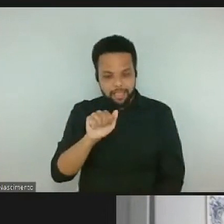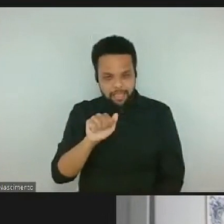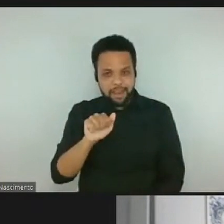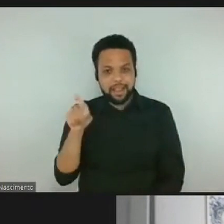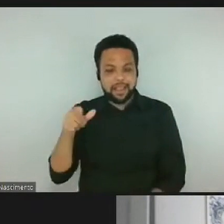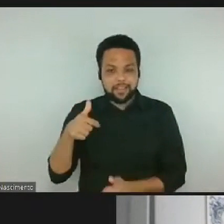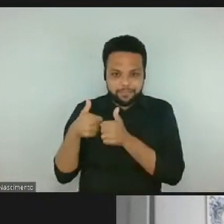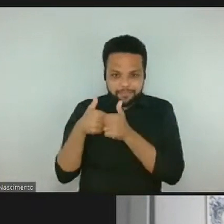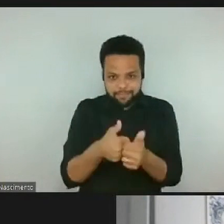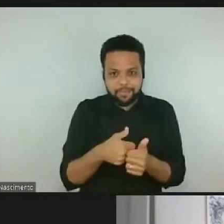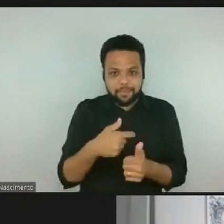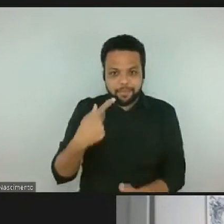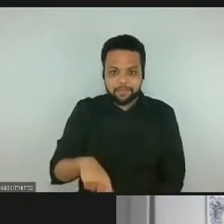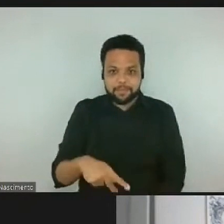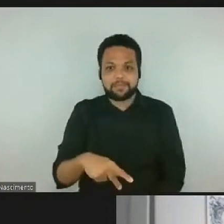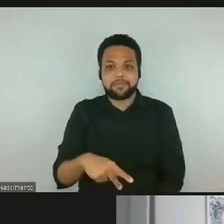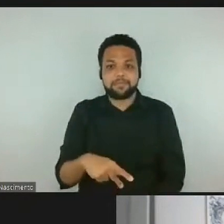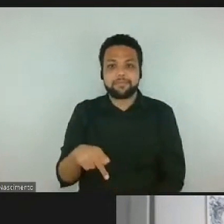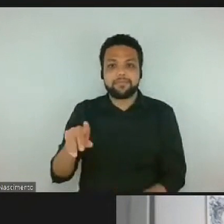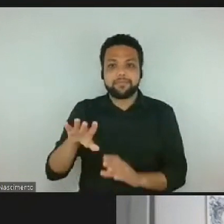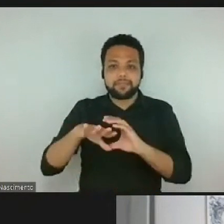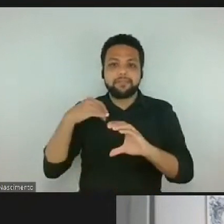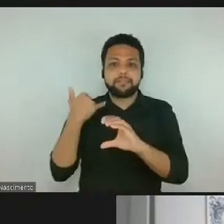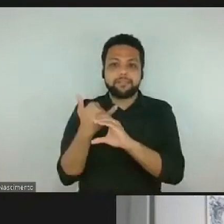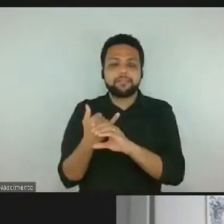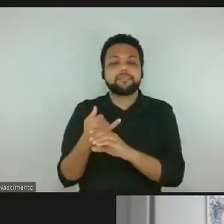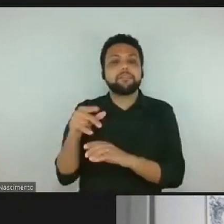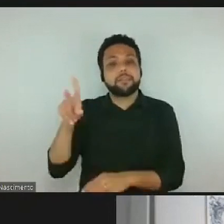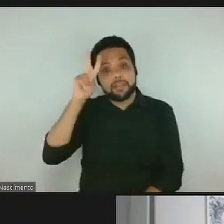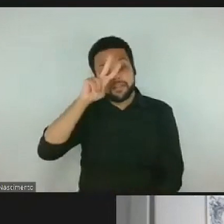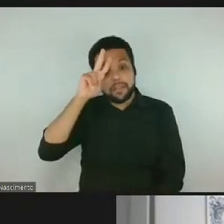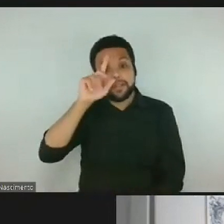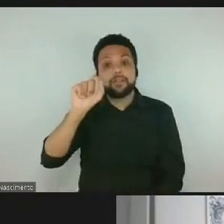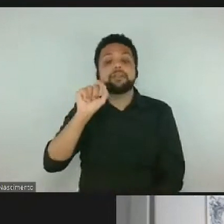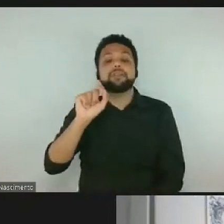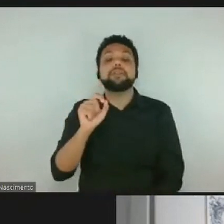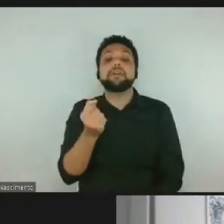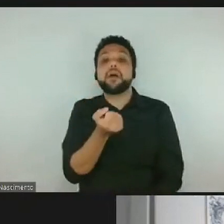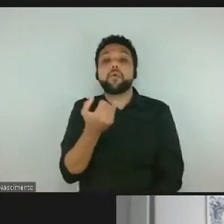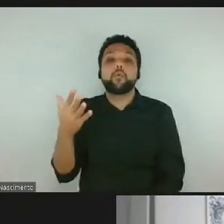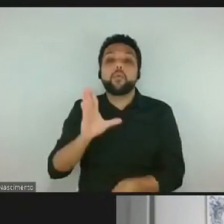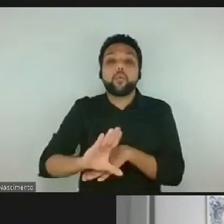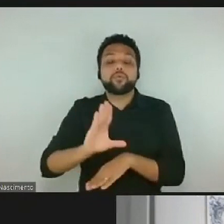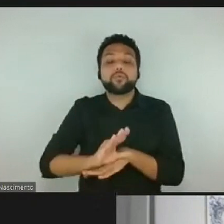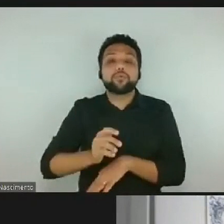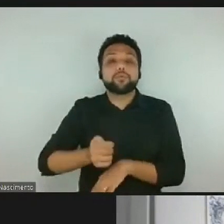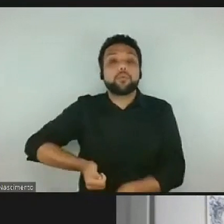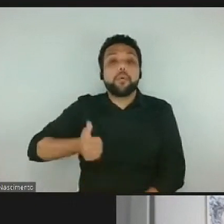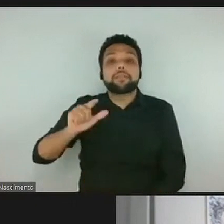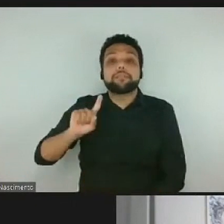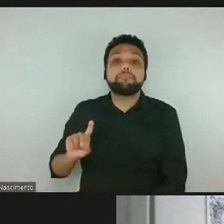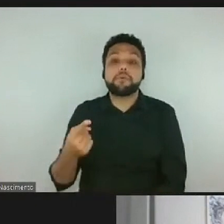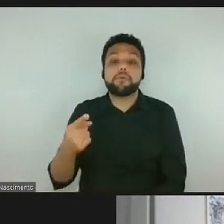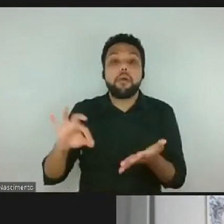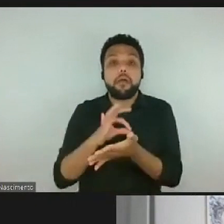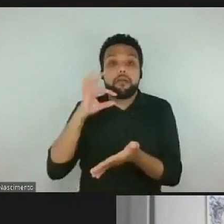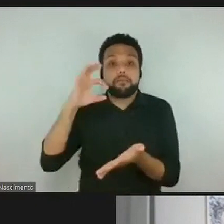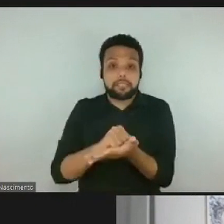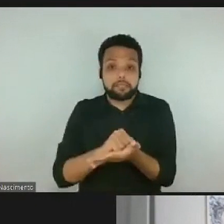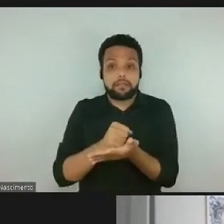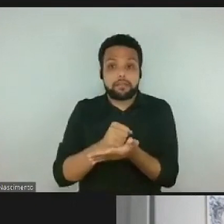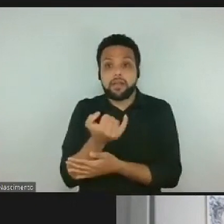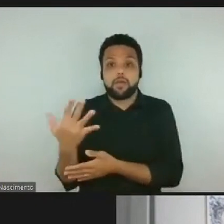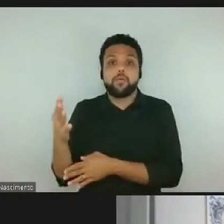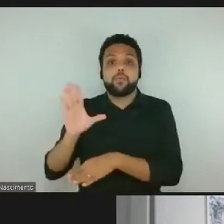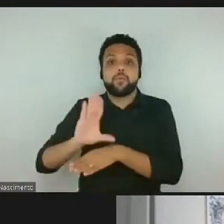o nosso simpósio pelo YouTube, e ela lembrou que alguns cursos tiveram quase mil inscritos, alguns cursos da